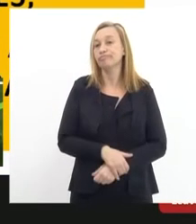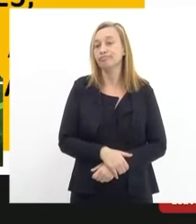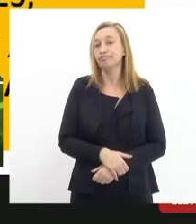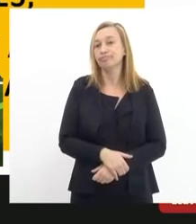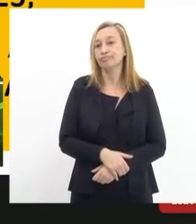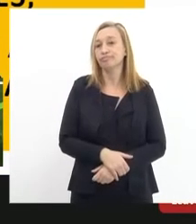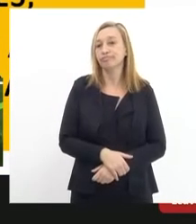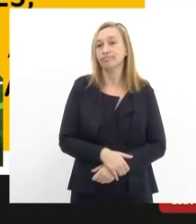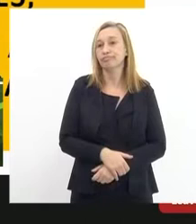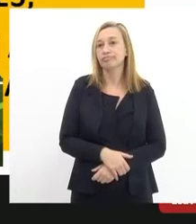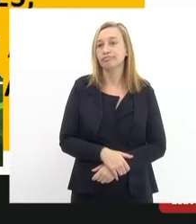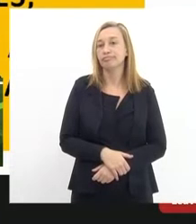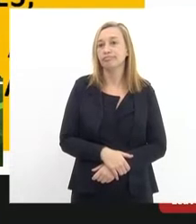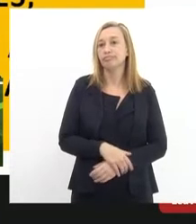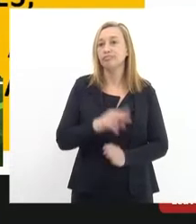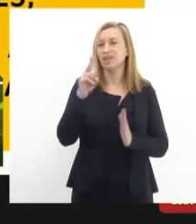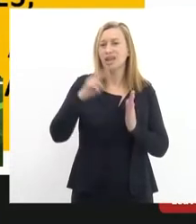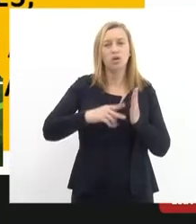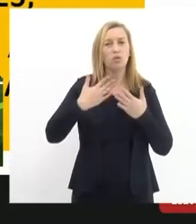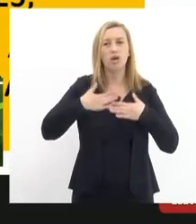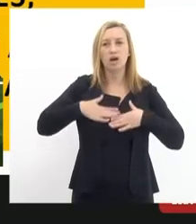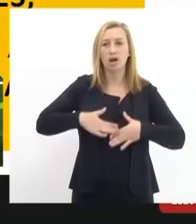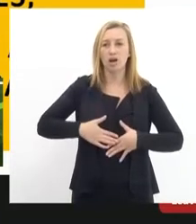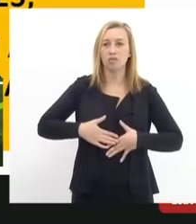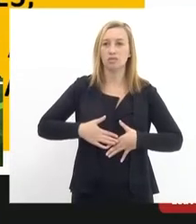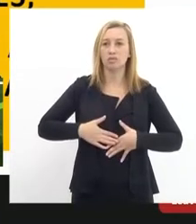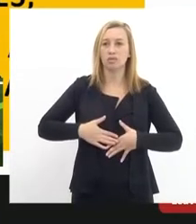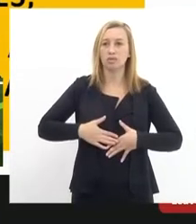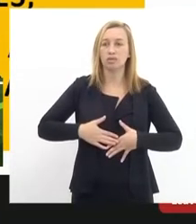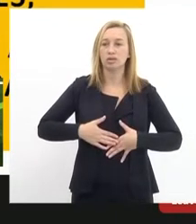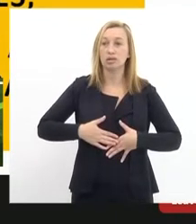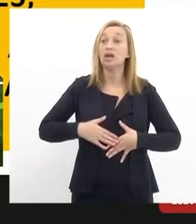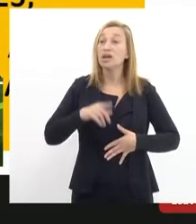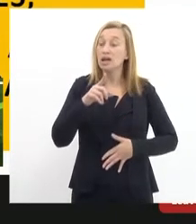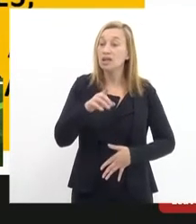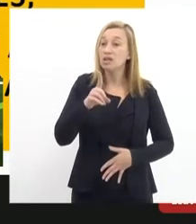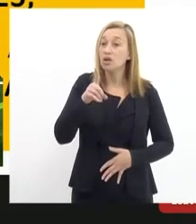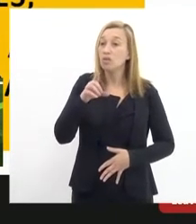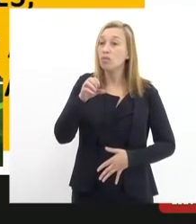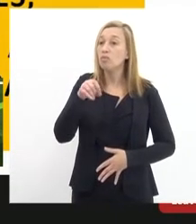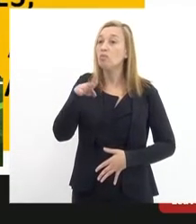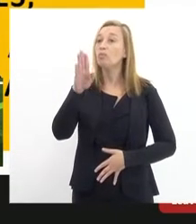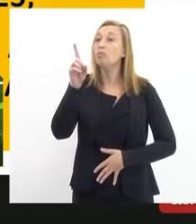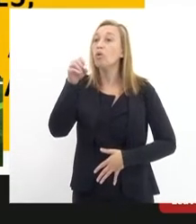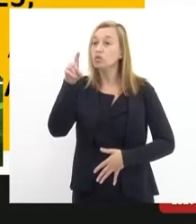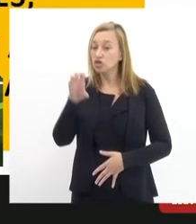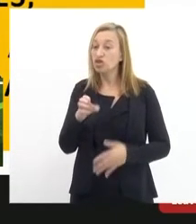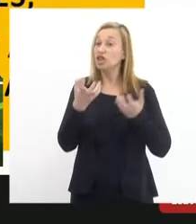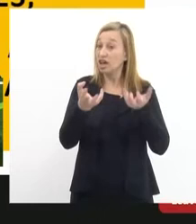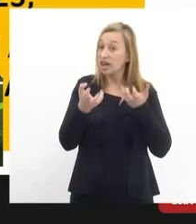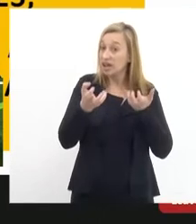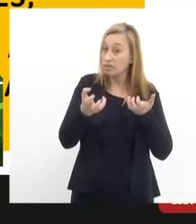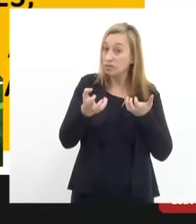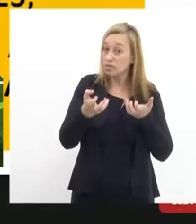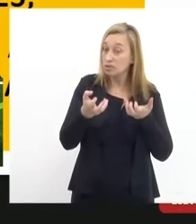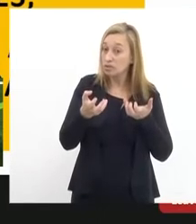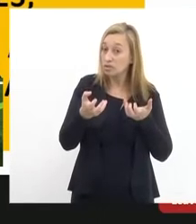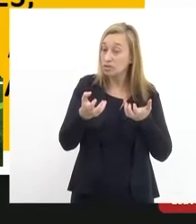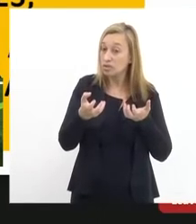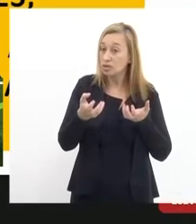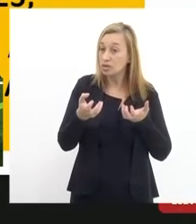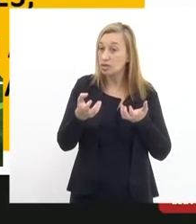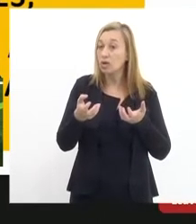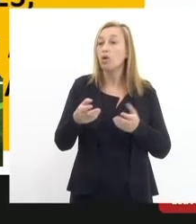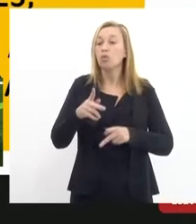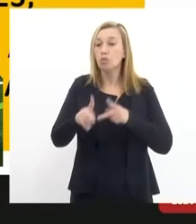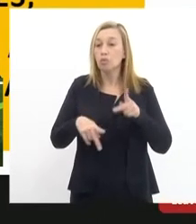Agora eu queria dar uma lida com calma. E este é o bonde que queremos. Essa é a reivindicação do povo de